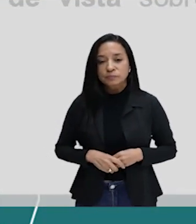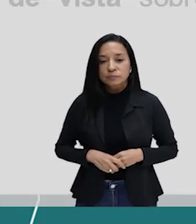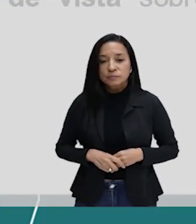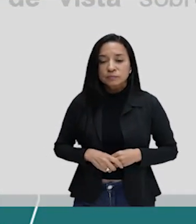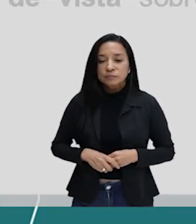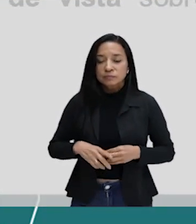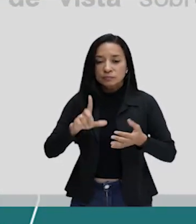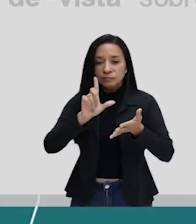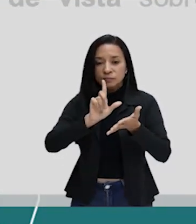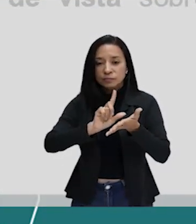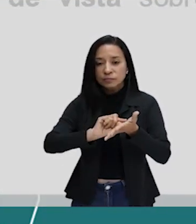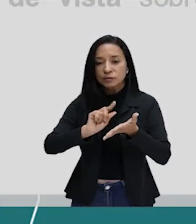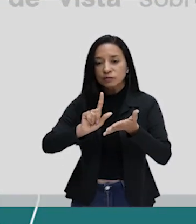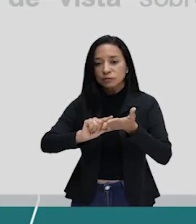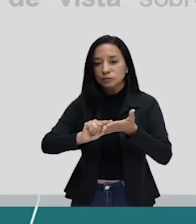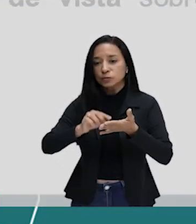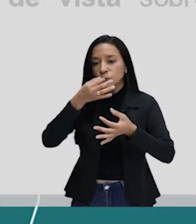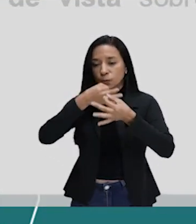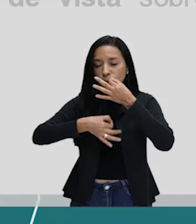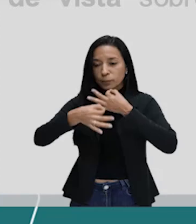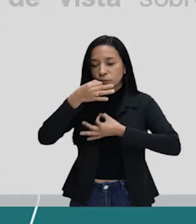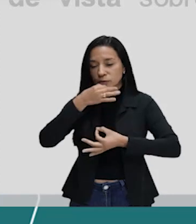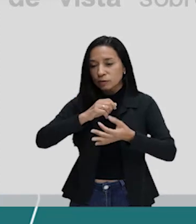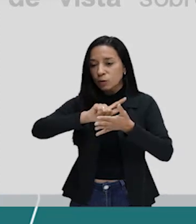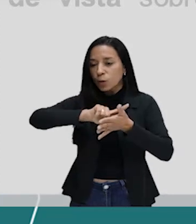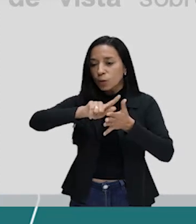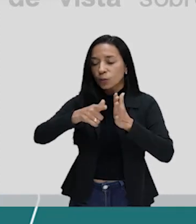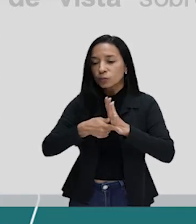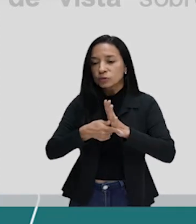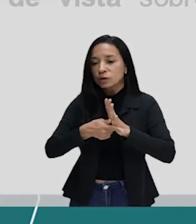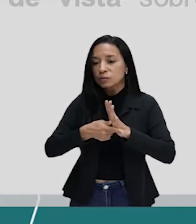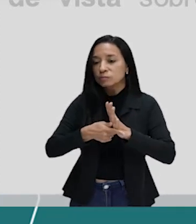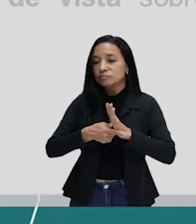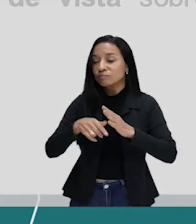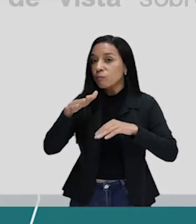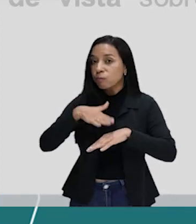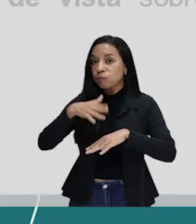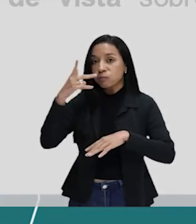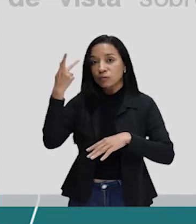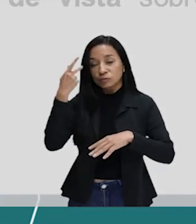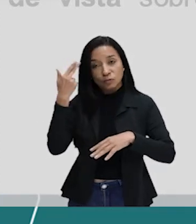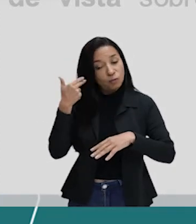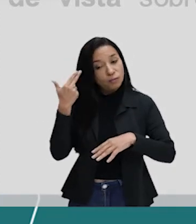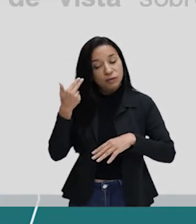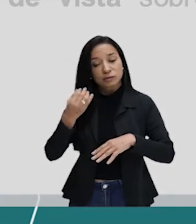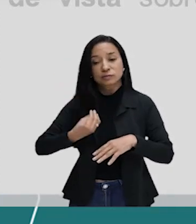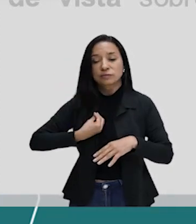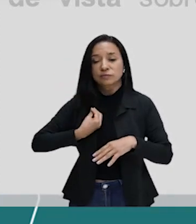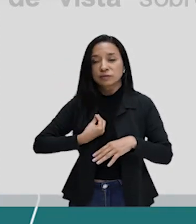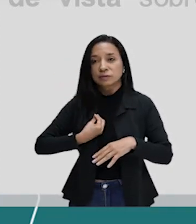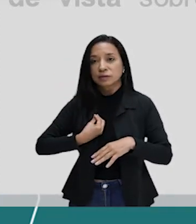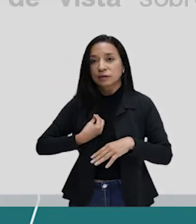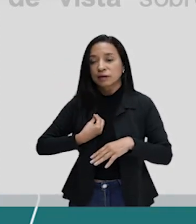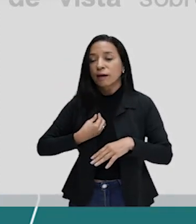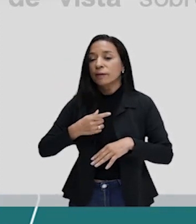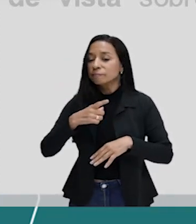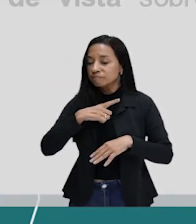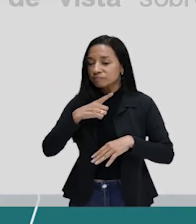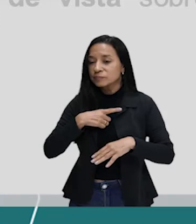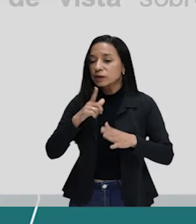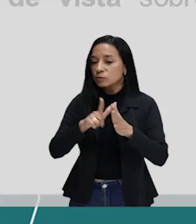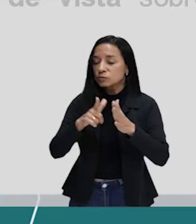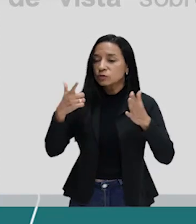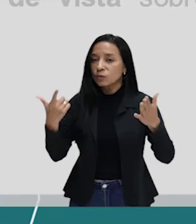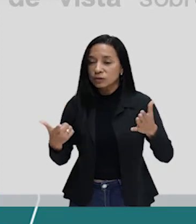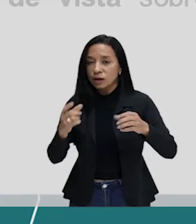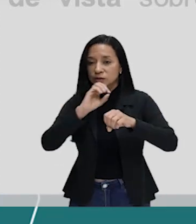de opinião é um dos gêneros mais comuns no nosso cotidiano. Como eu já disse, ele está presente nos jornais, ele está presente nos blogs,